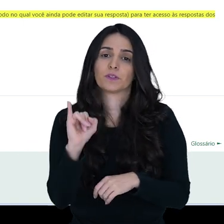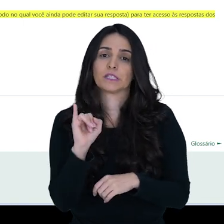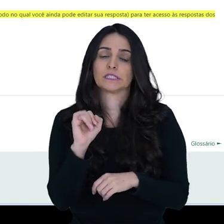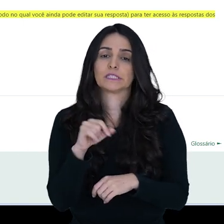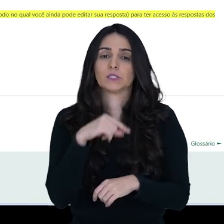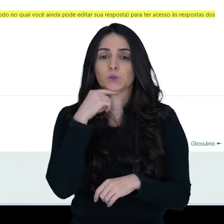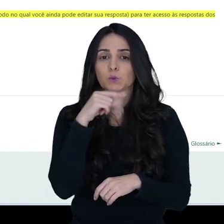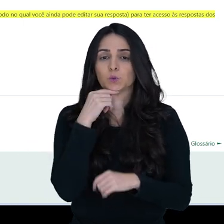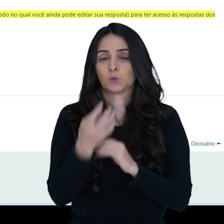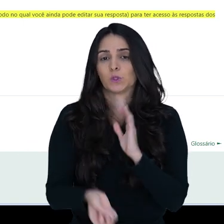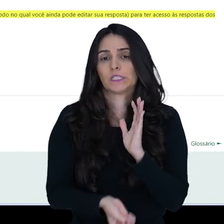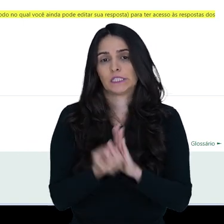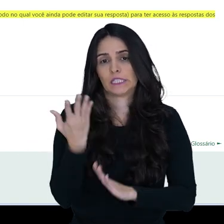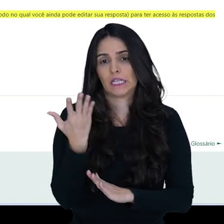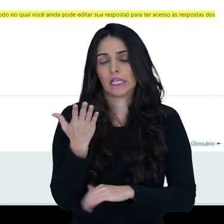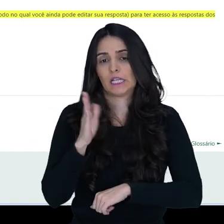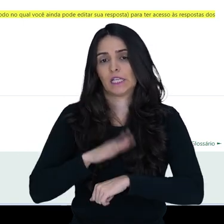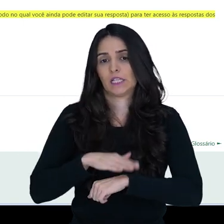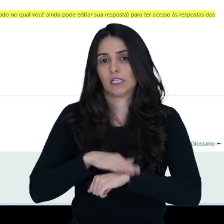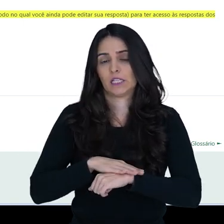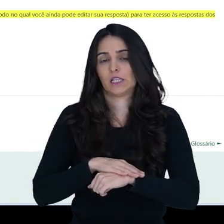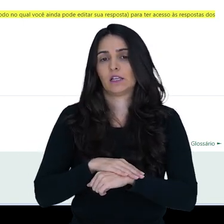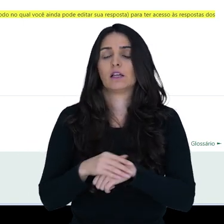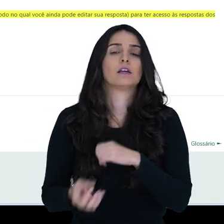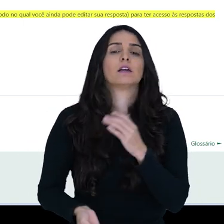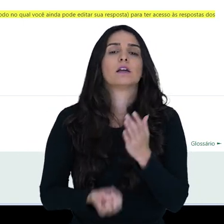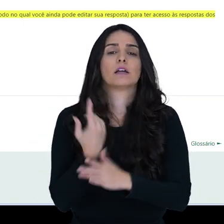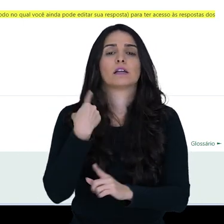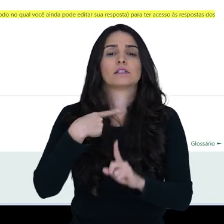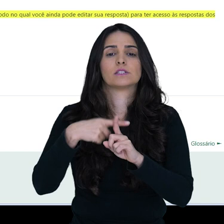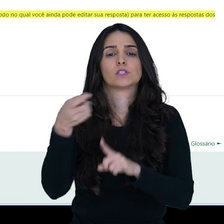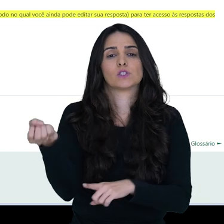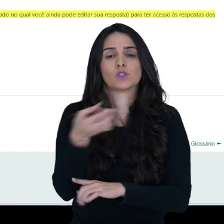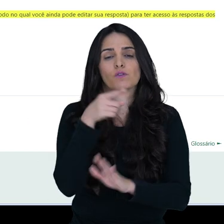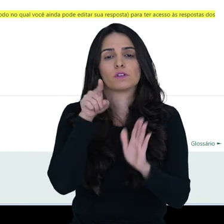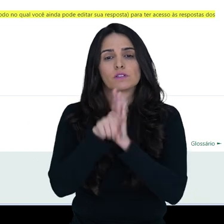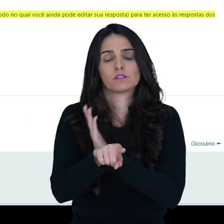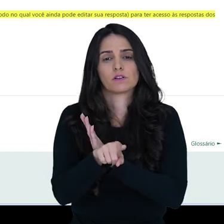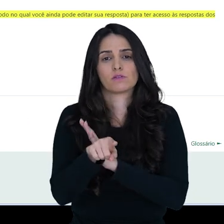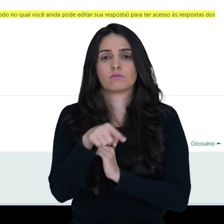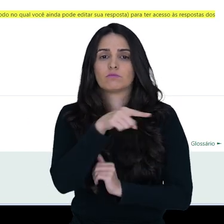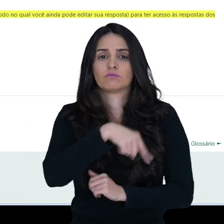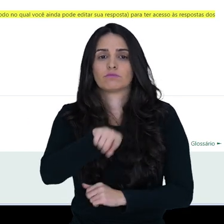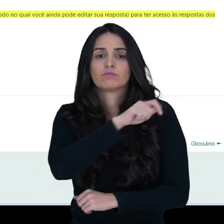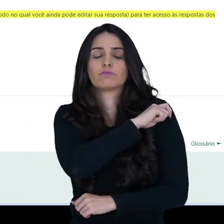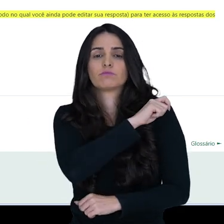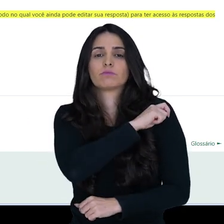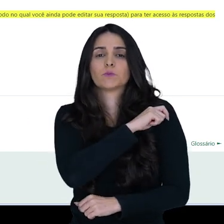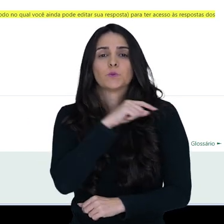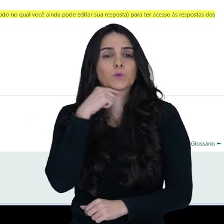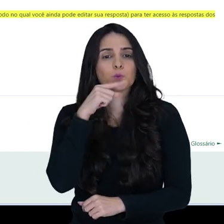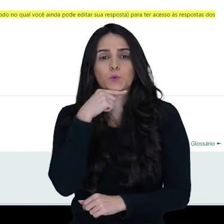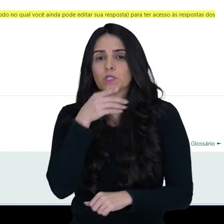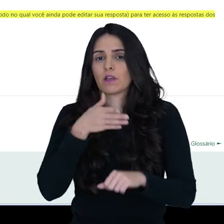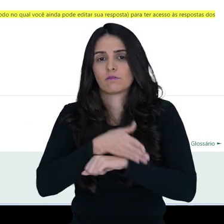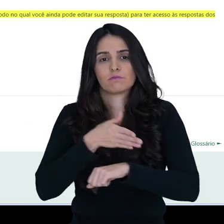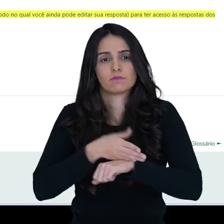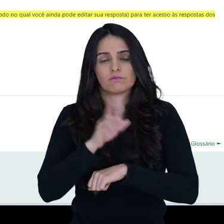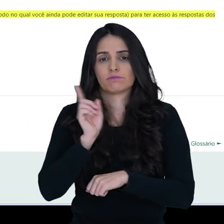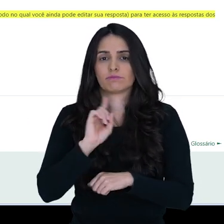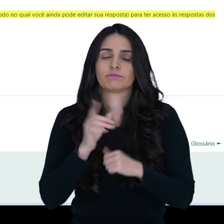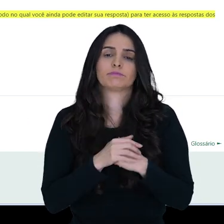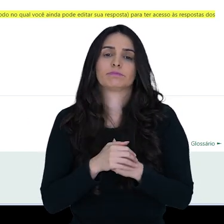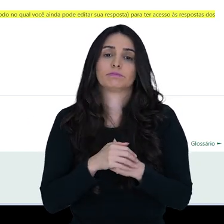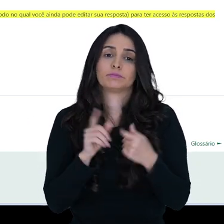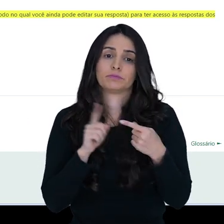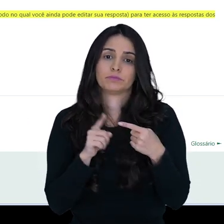criar a questão, nesse botãozinho aqui, acrescentar uma nova questão, o aluno ainda não consegue participar.